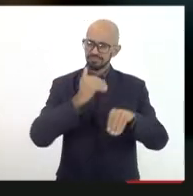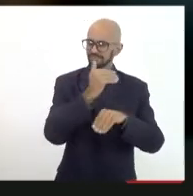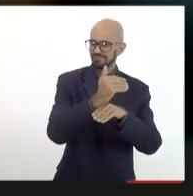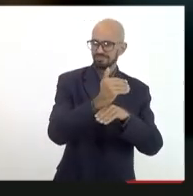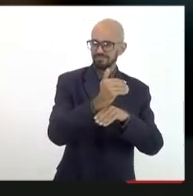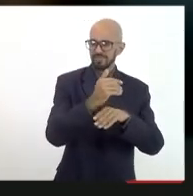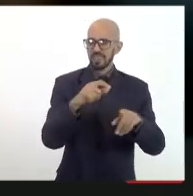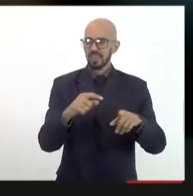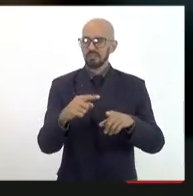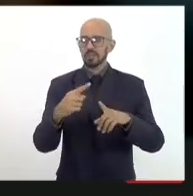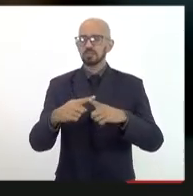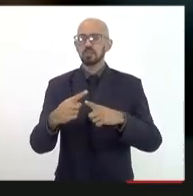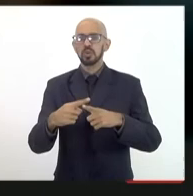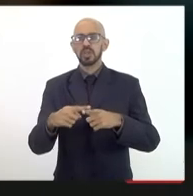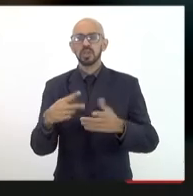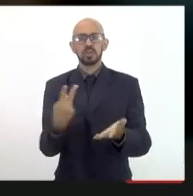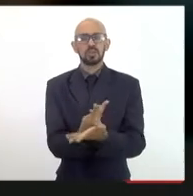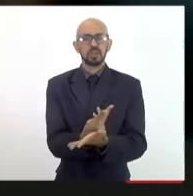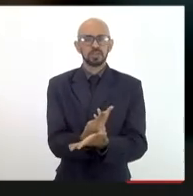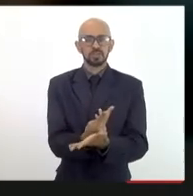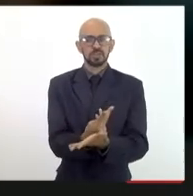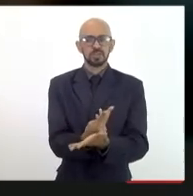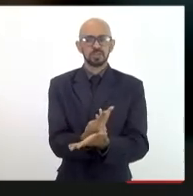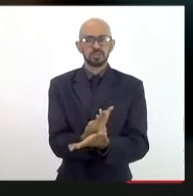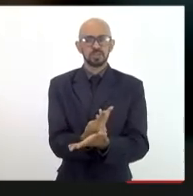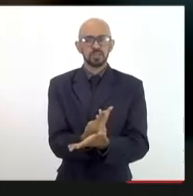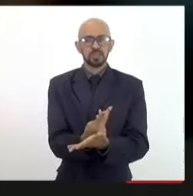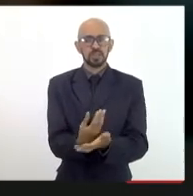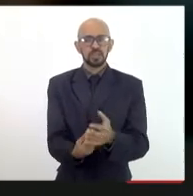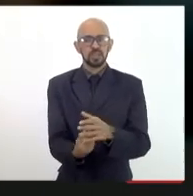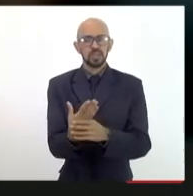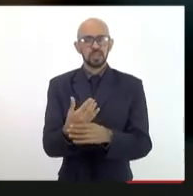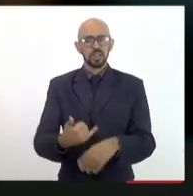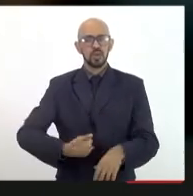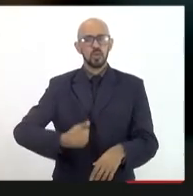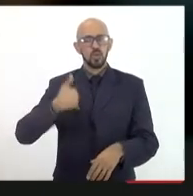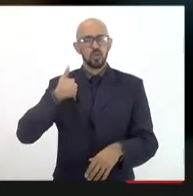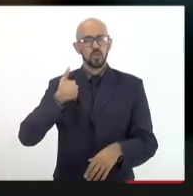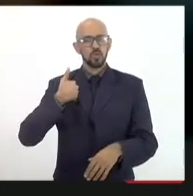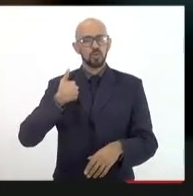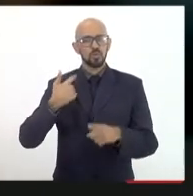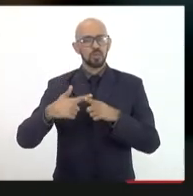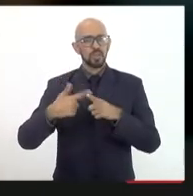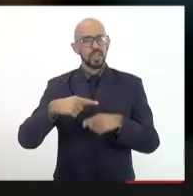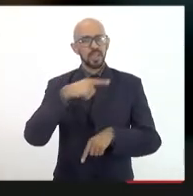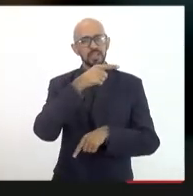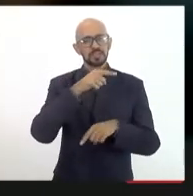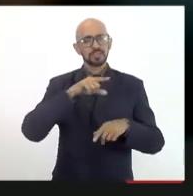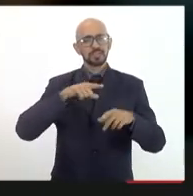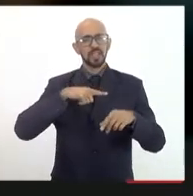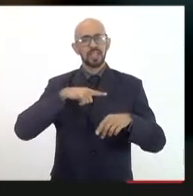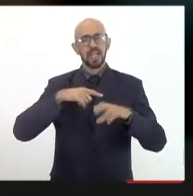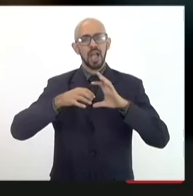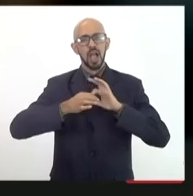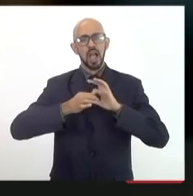Unicamp e a Unesp despontam e nos orgulham porque elas têm autonomia financeira